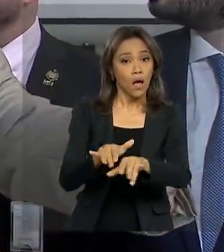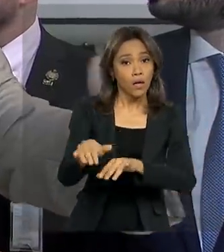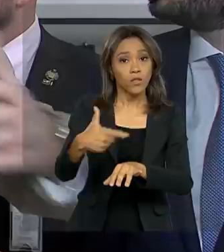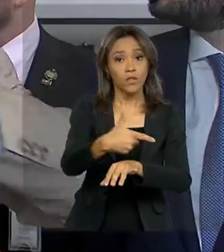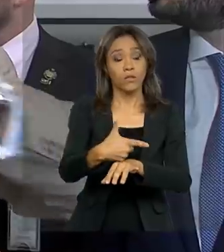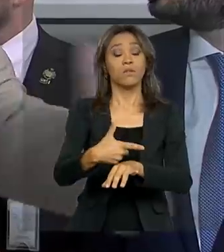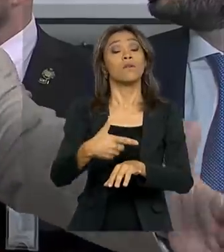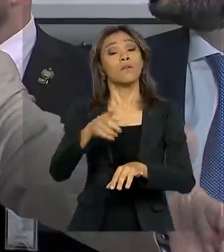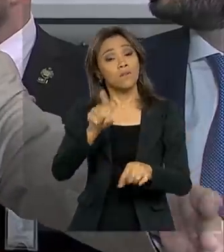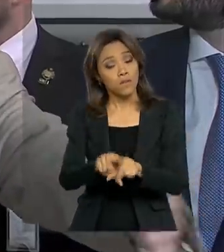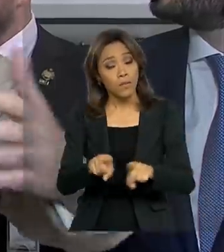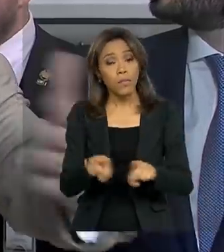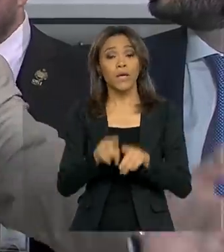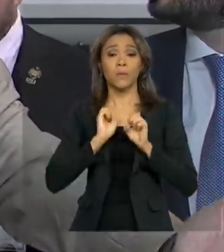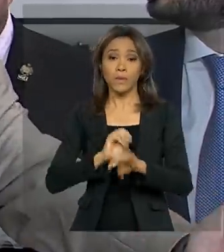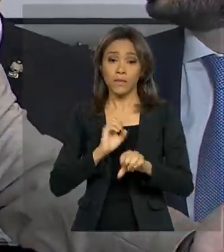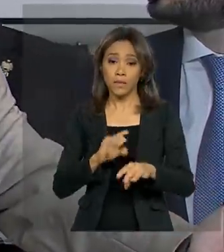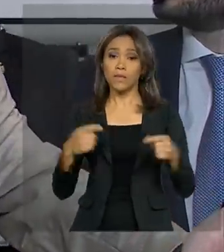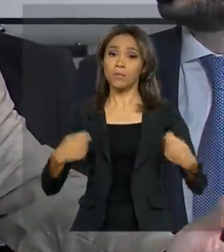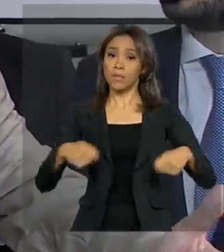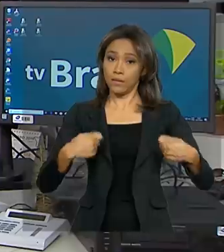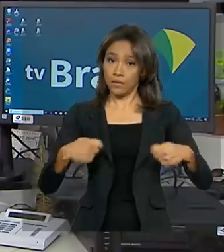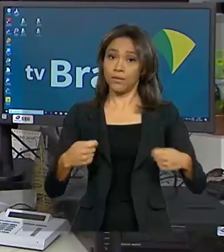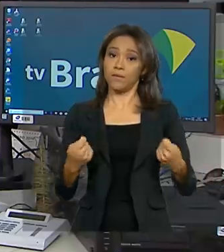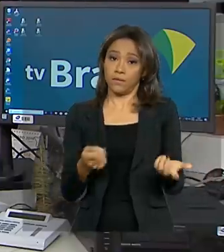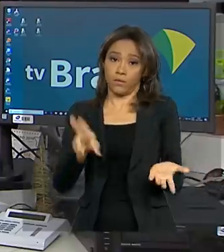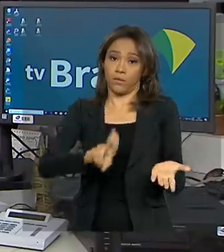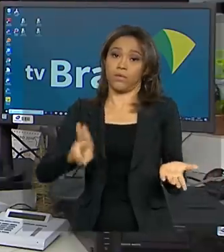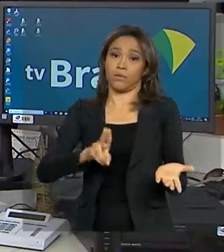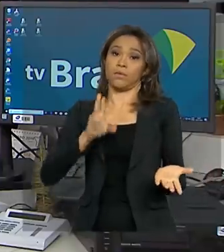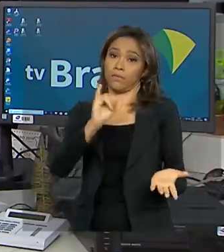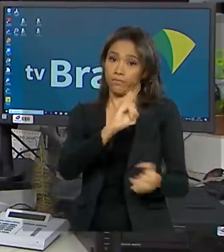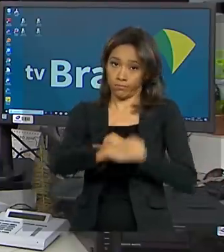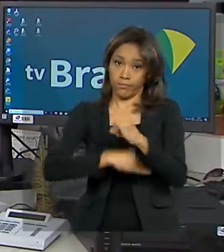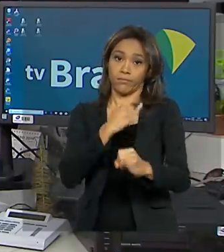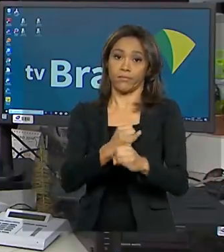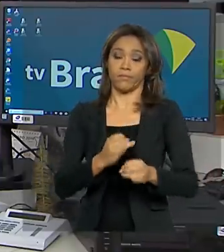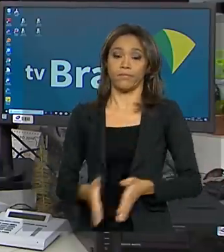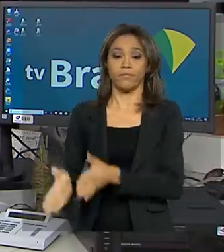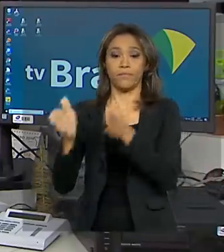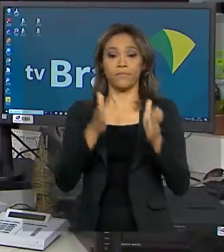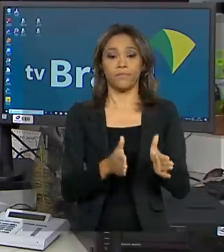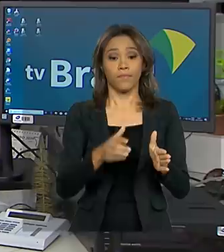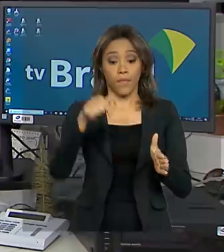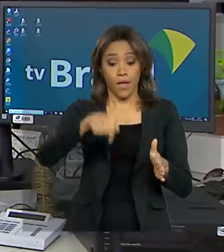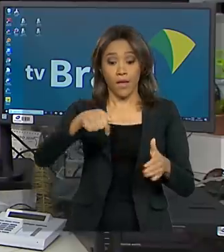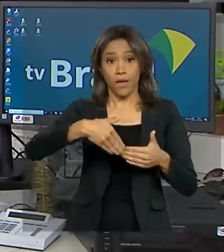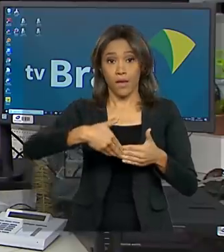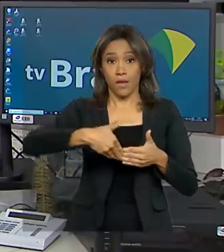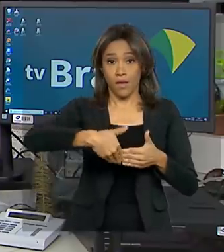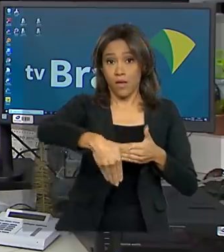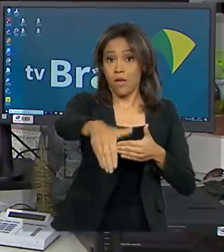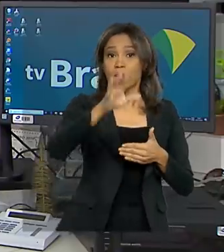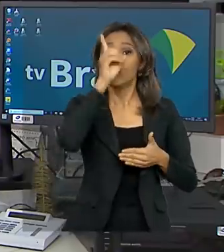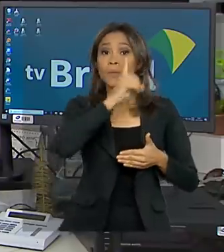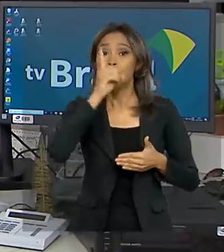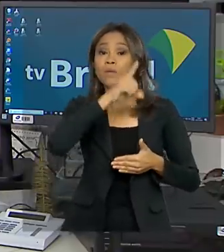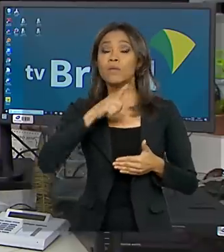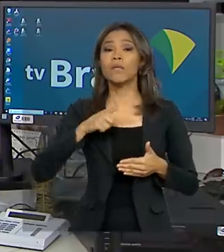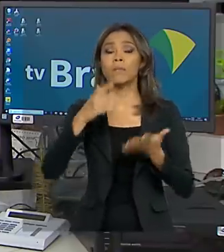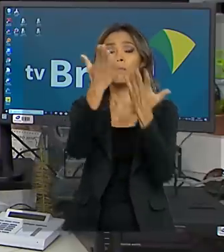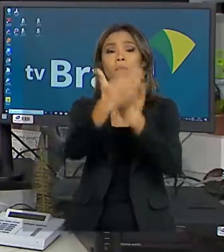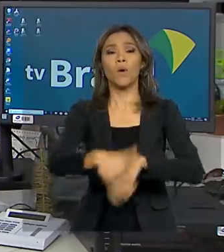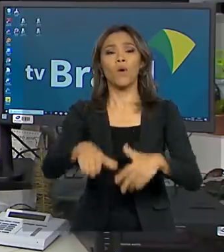digitalizada, tem que entrar na internet antes disso. Olha, e neste domingo tem prova do ENAD, o Exame Nacional de